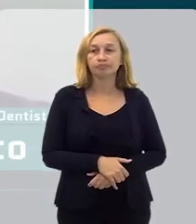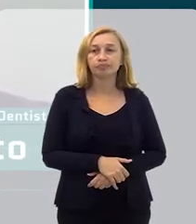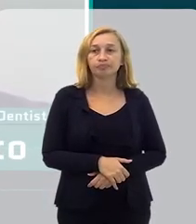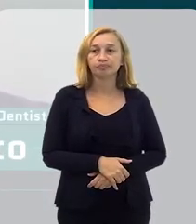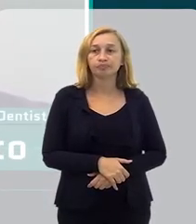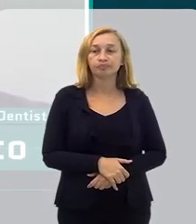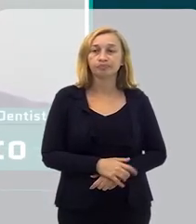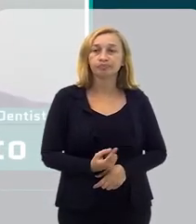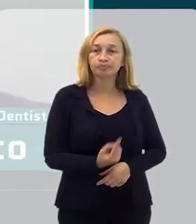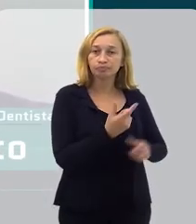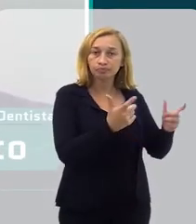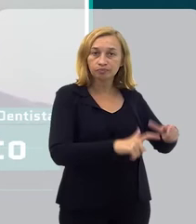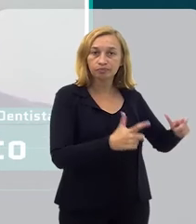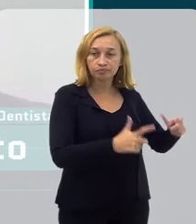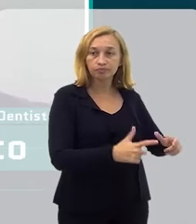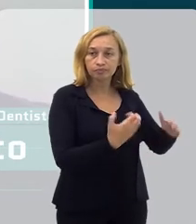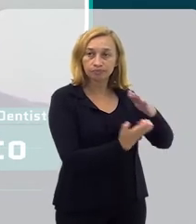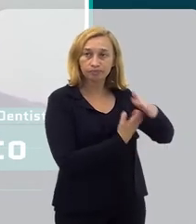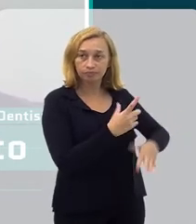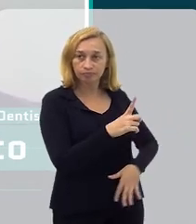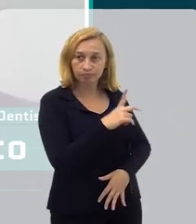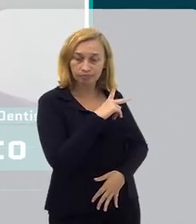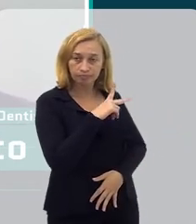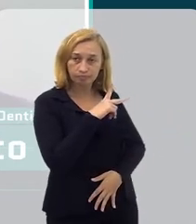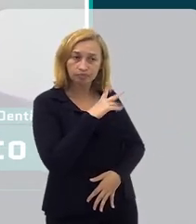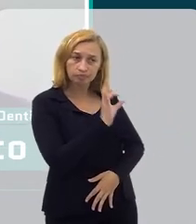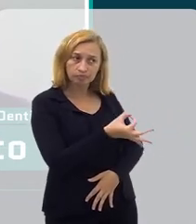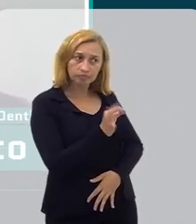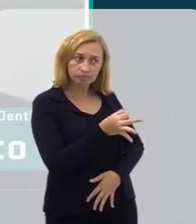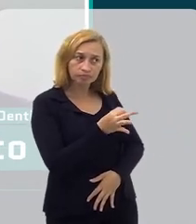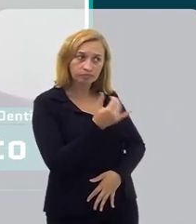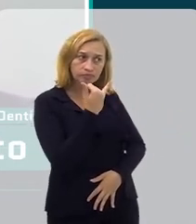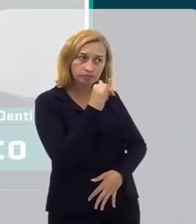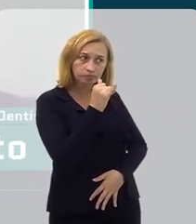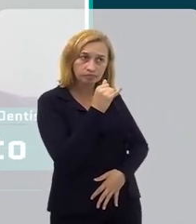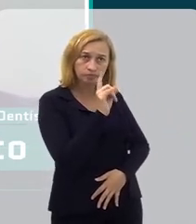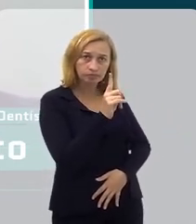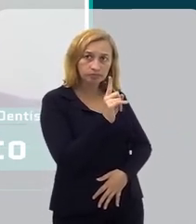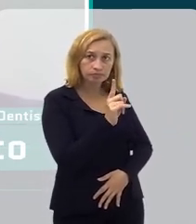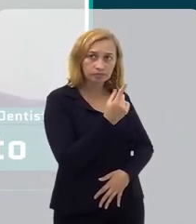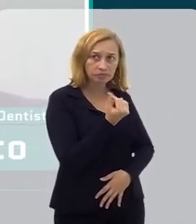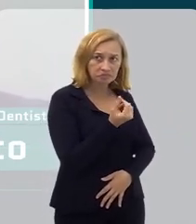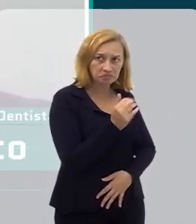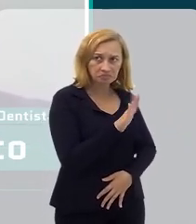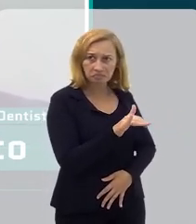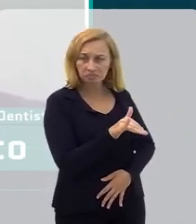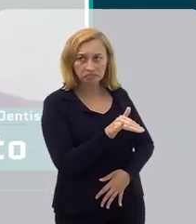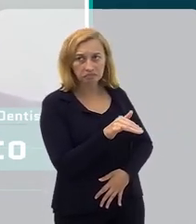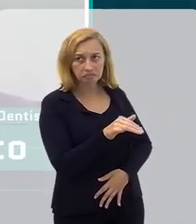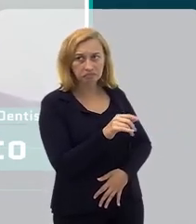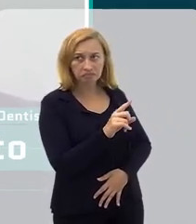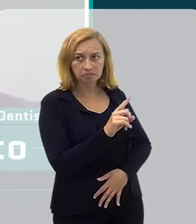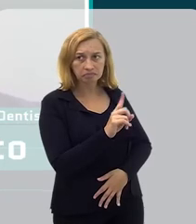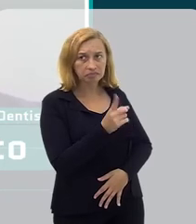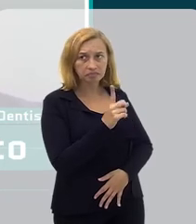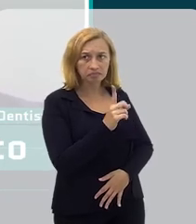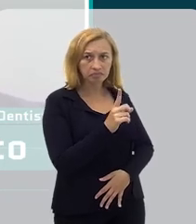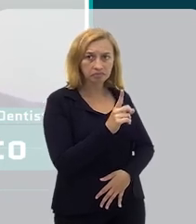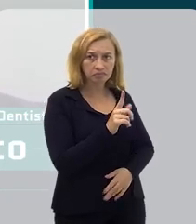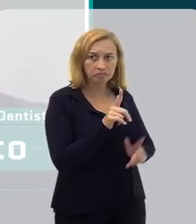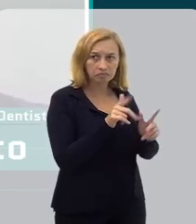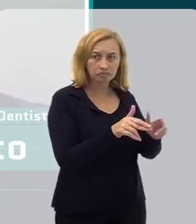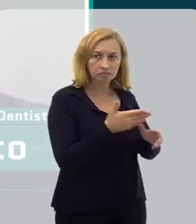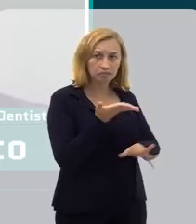em um estabelecimento privado, com certeza, a odontologia não é barata, mas ela também não é o que era no